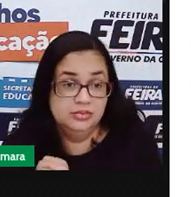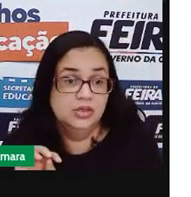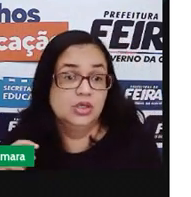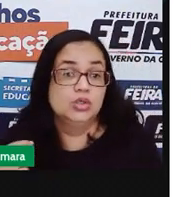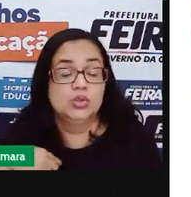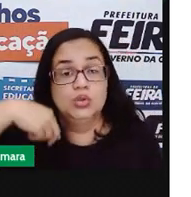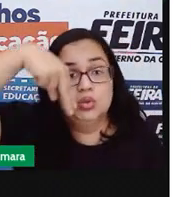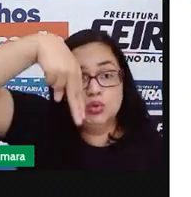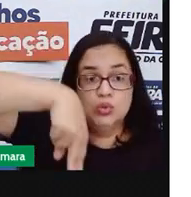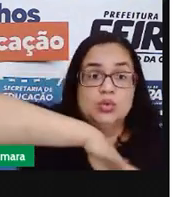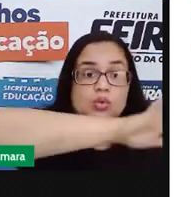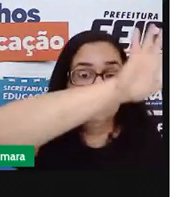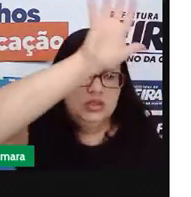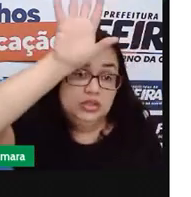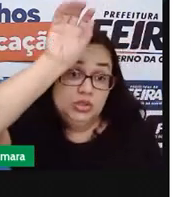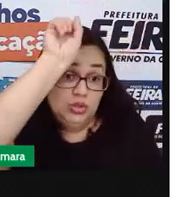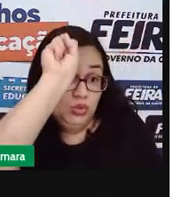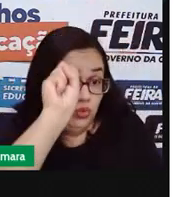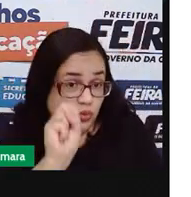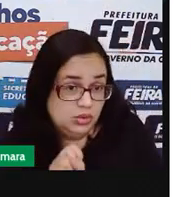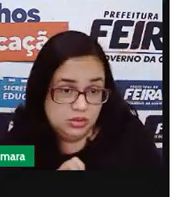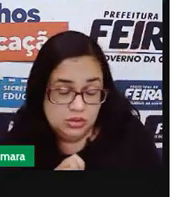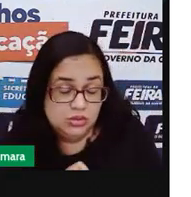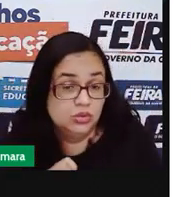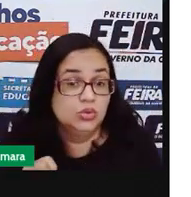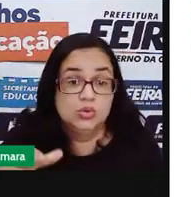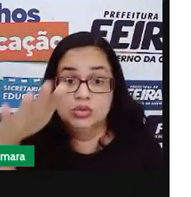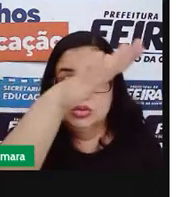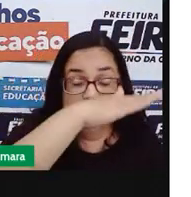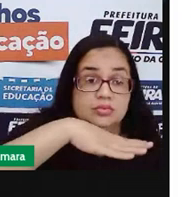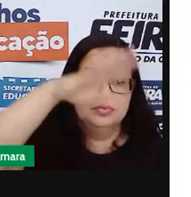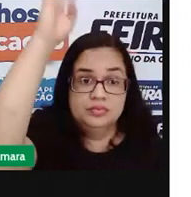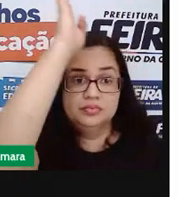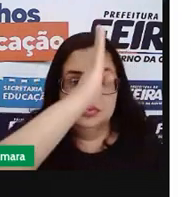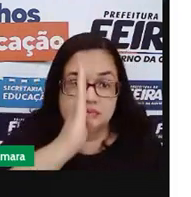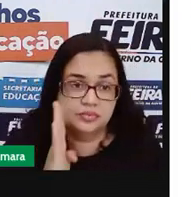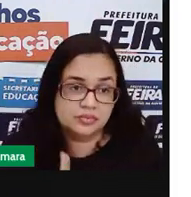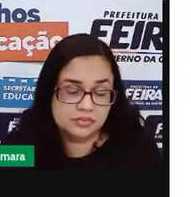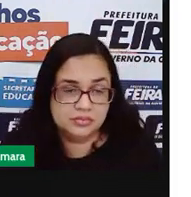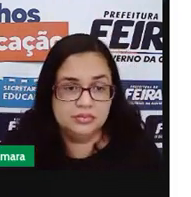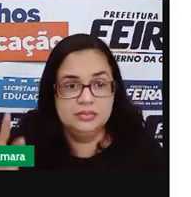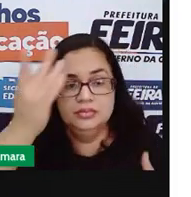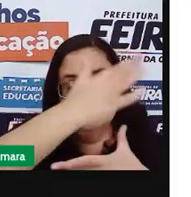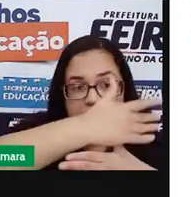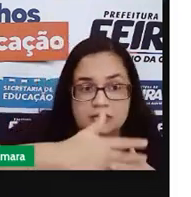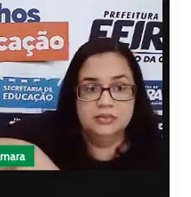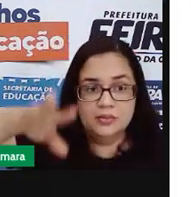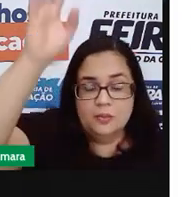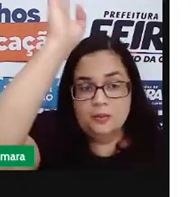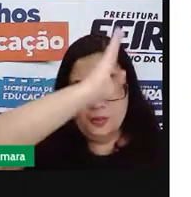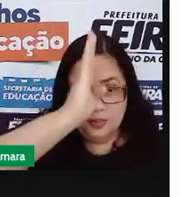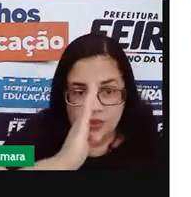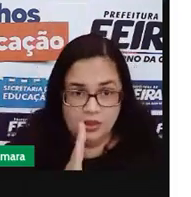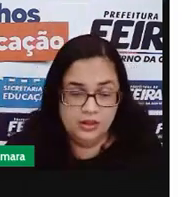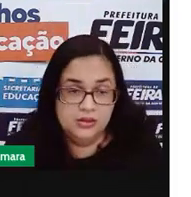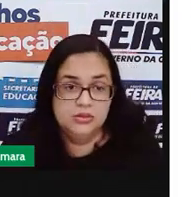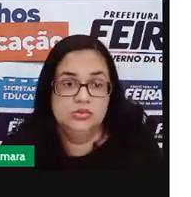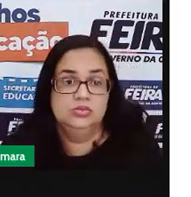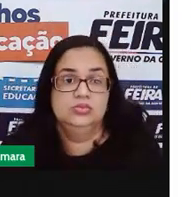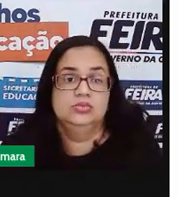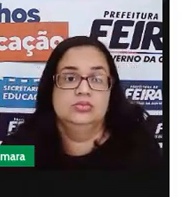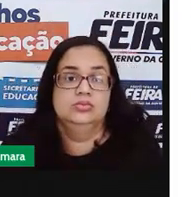nordeste ao sudeste, todas as regiões do Brasil, todas as cidades brasileiras estão